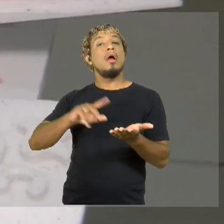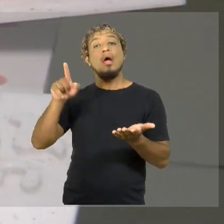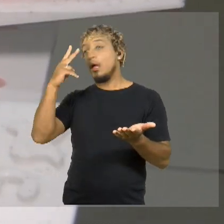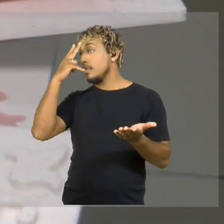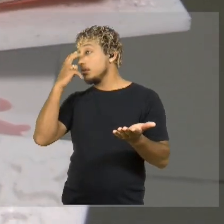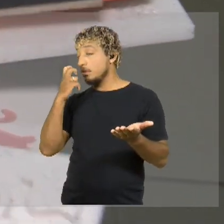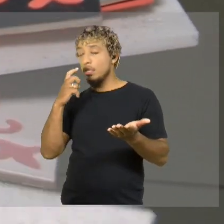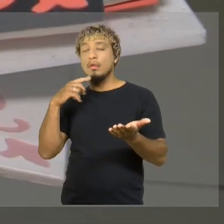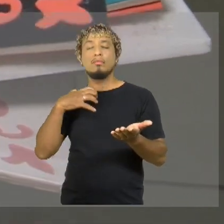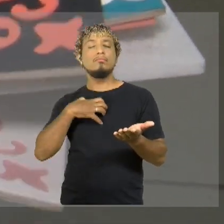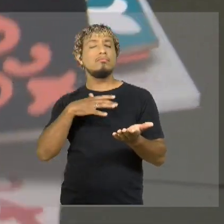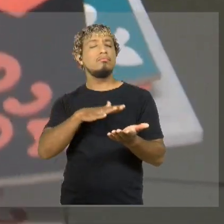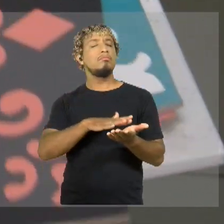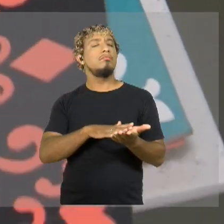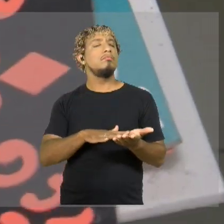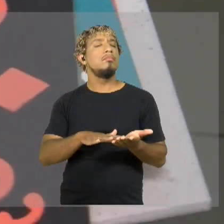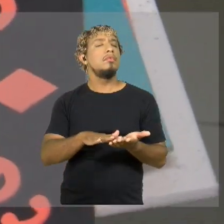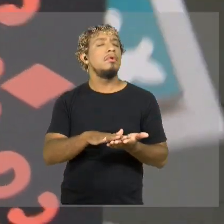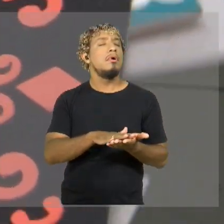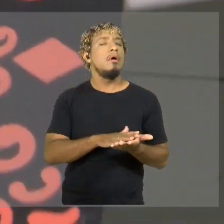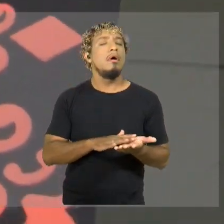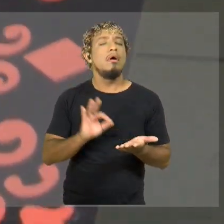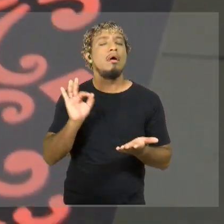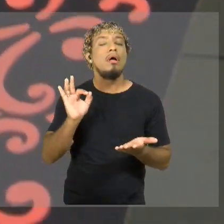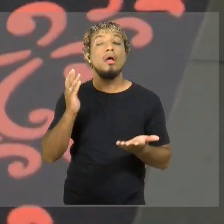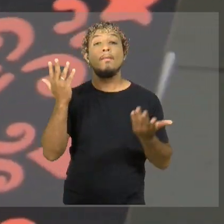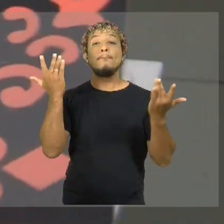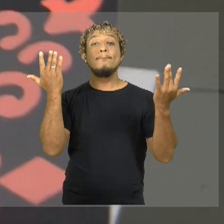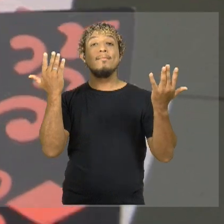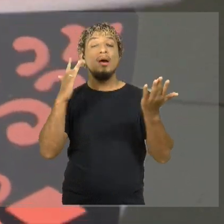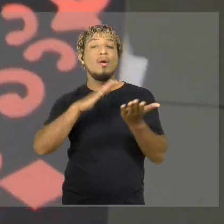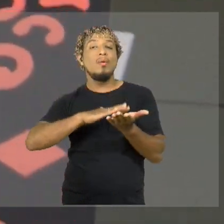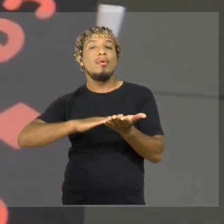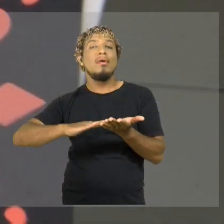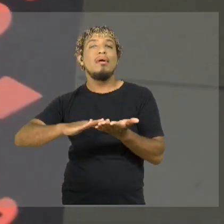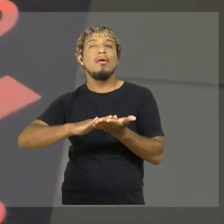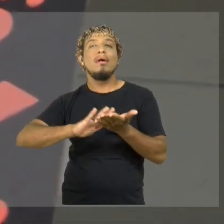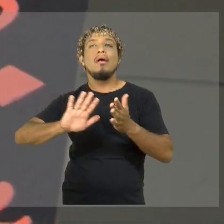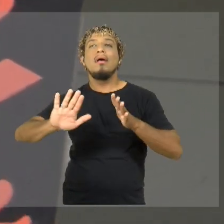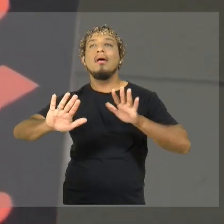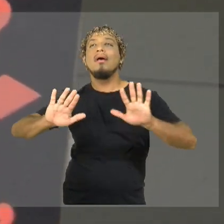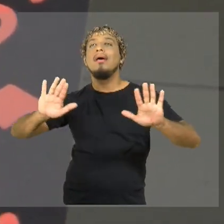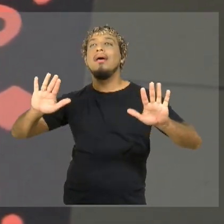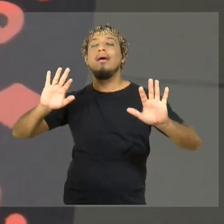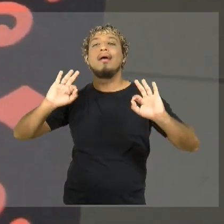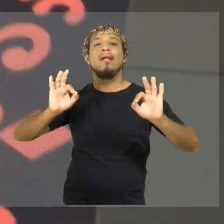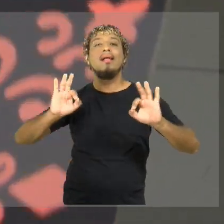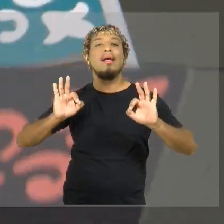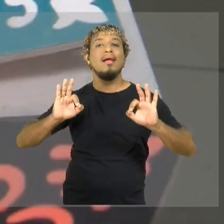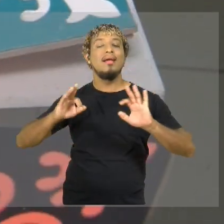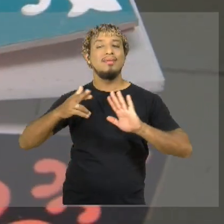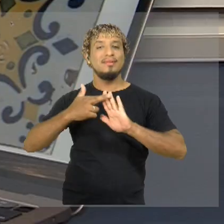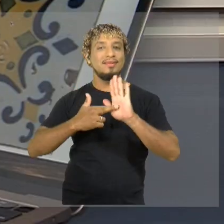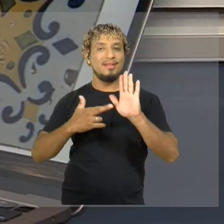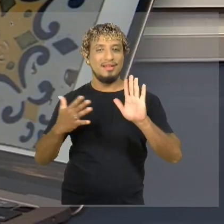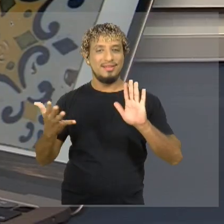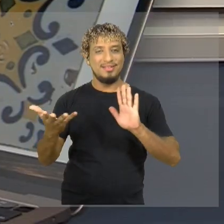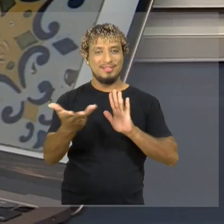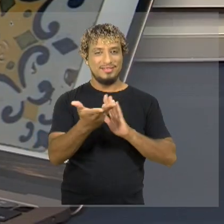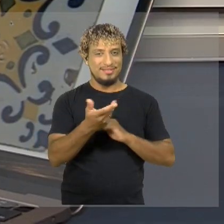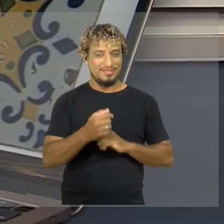que não conseguem ver, ver com as mãos esses padrões azulejares.